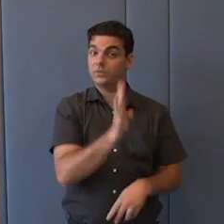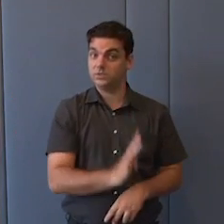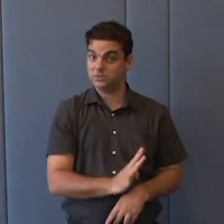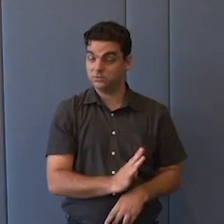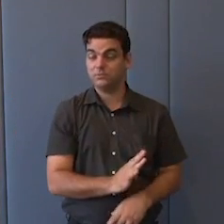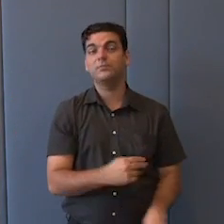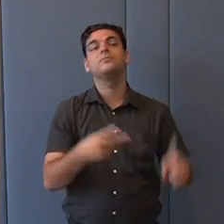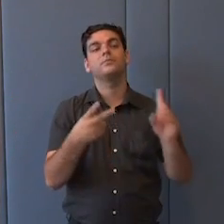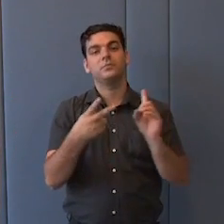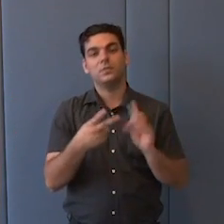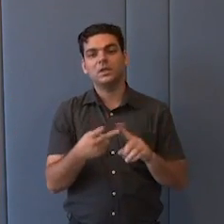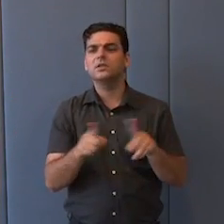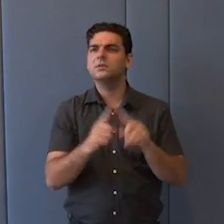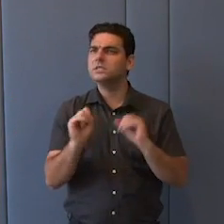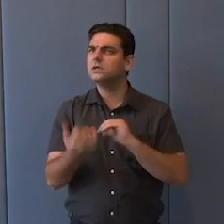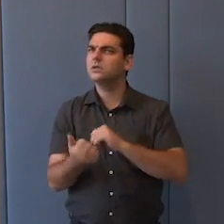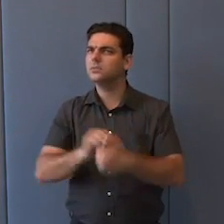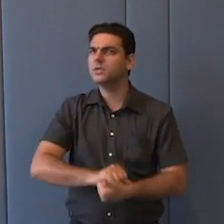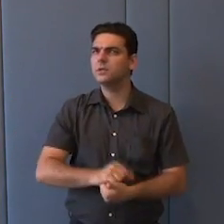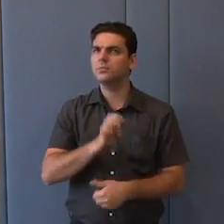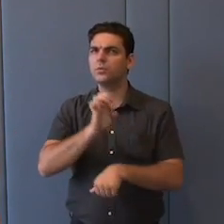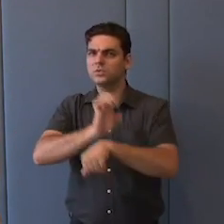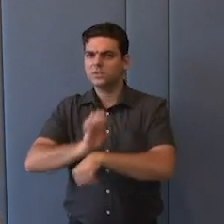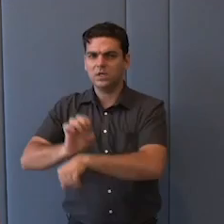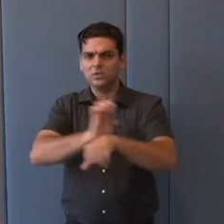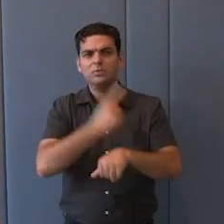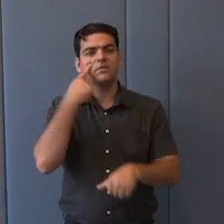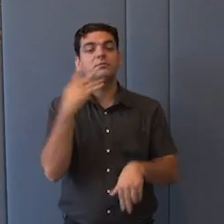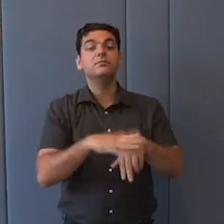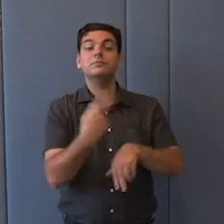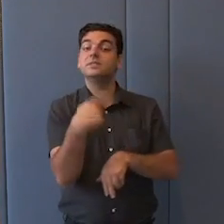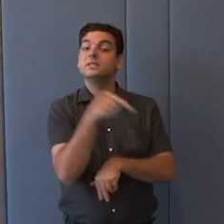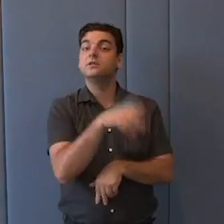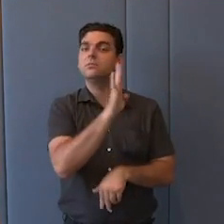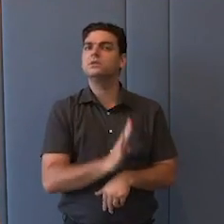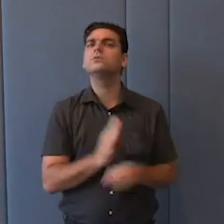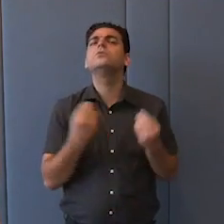na adaptação, necessária adaptação do Estado às demandas do Brasil em 2020.